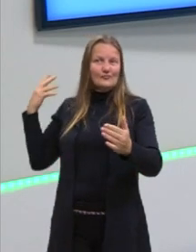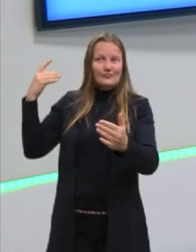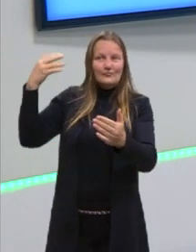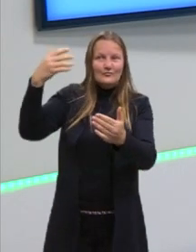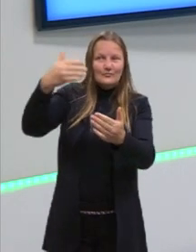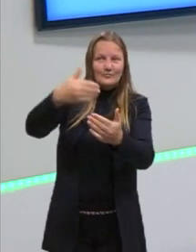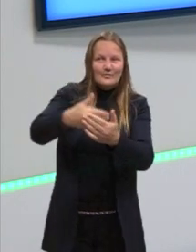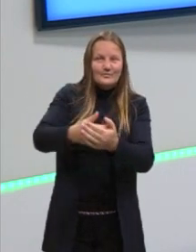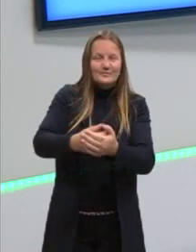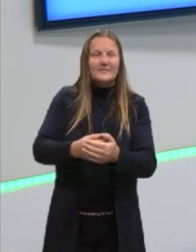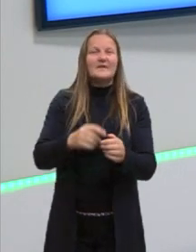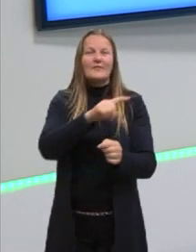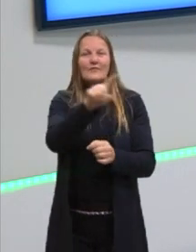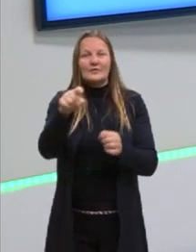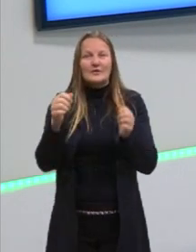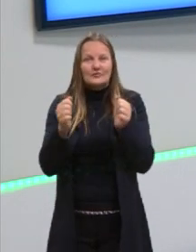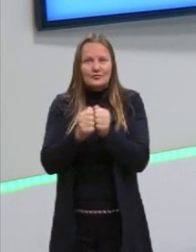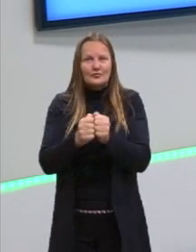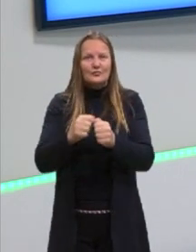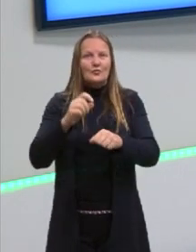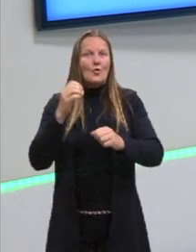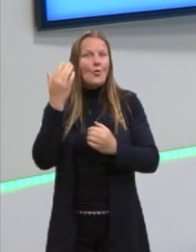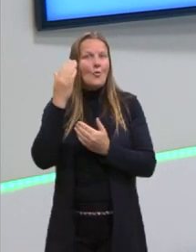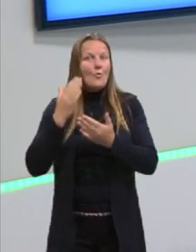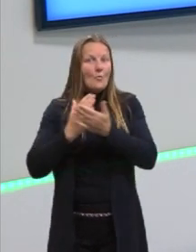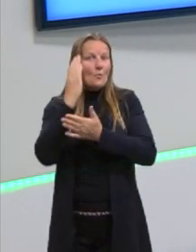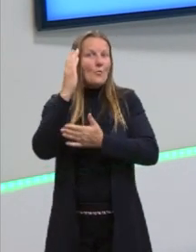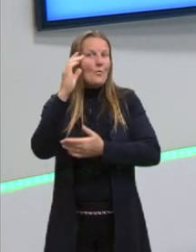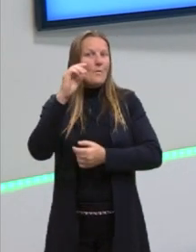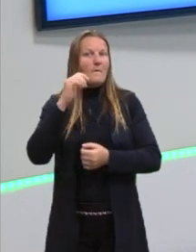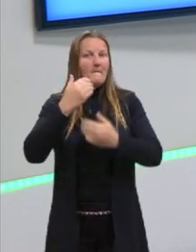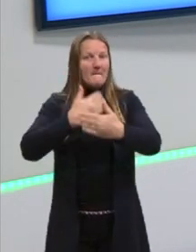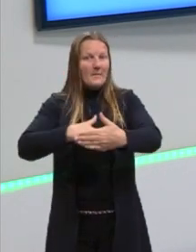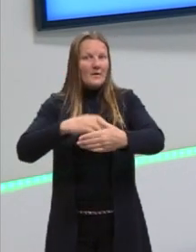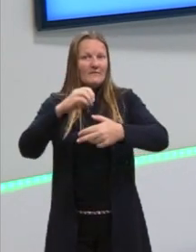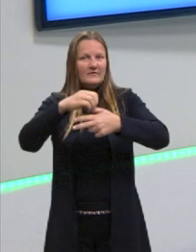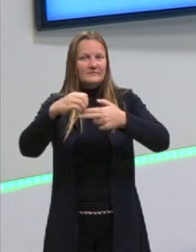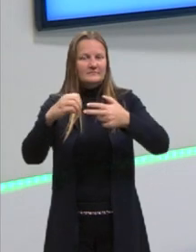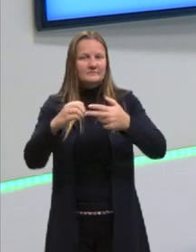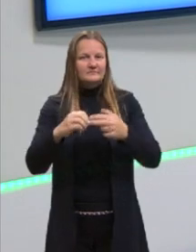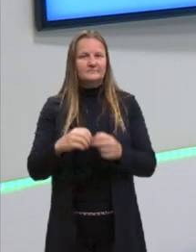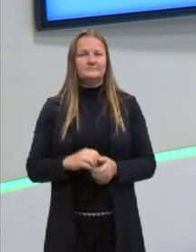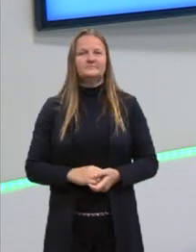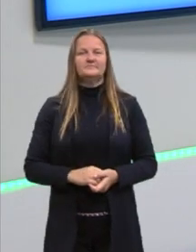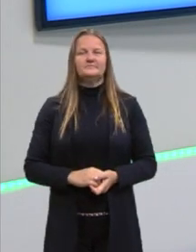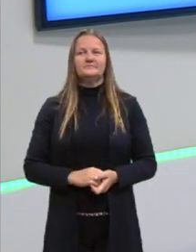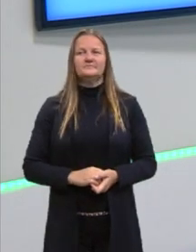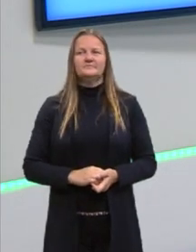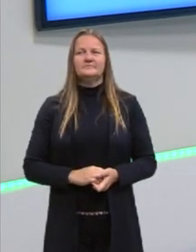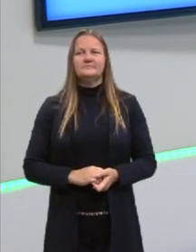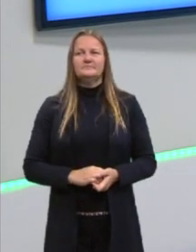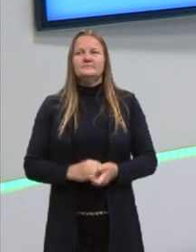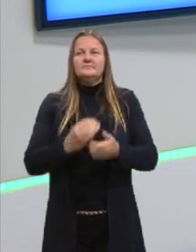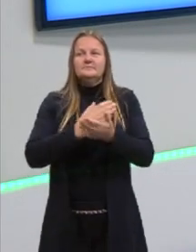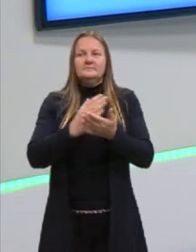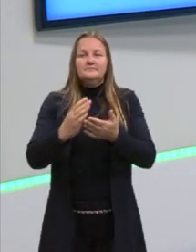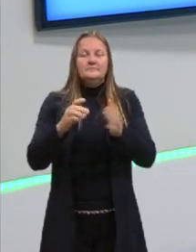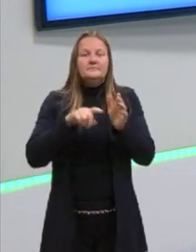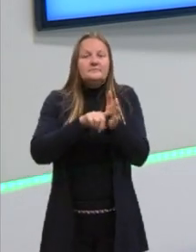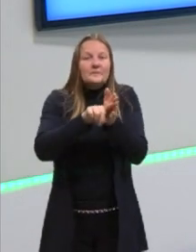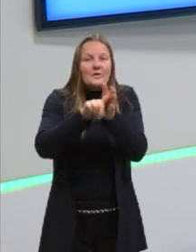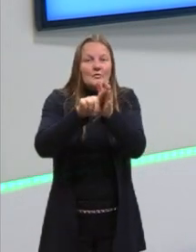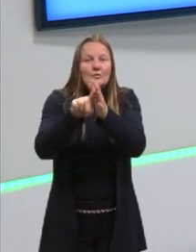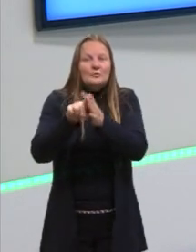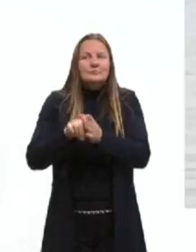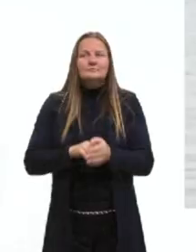mas a ideia é levar vocês para o sucesso, para que vocês alcancem aí o objetivo de vocês. Eu começo como de praxe,